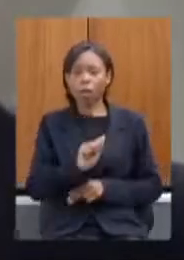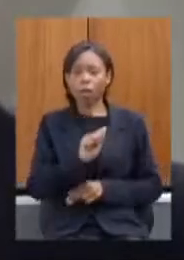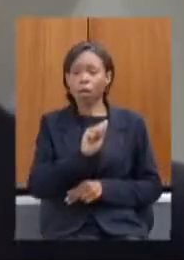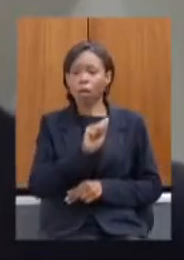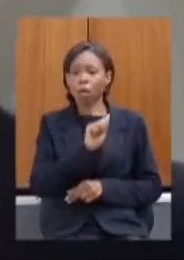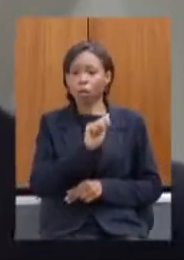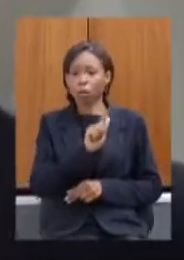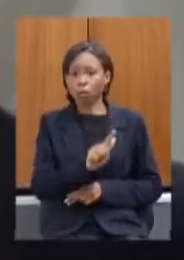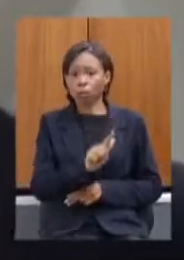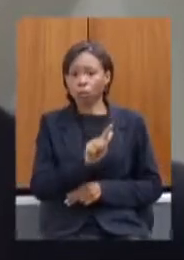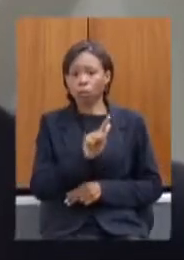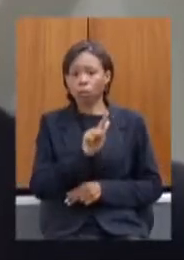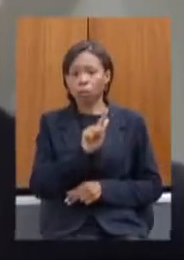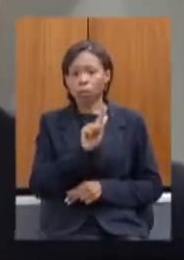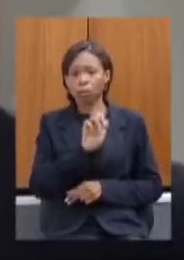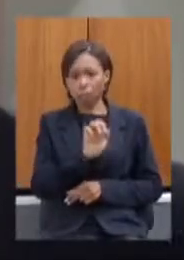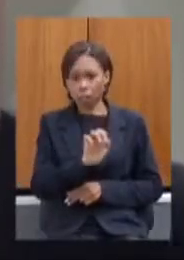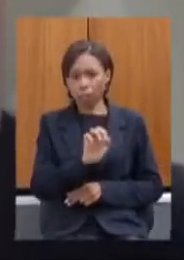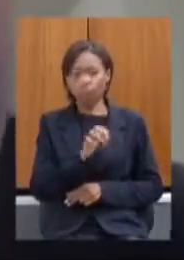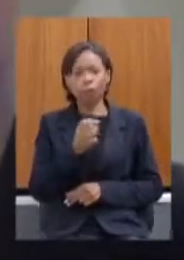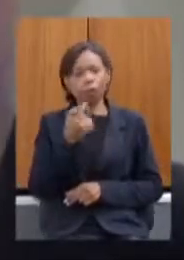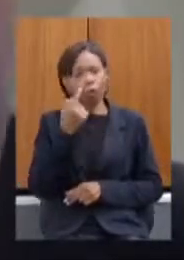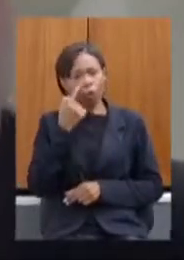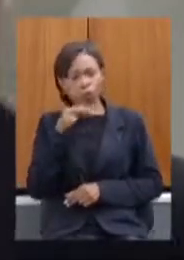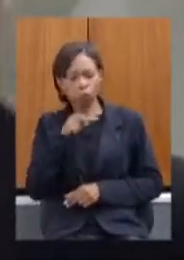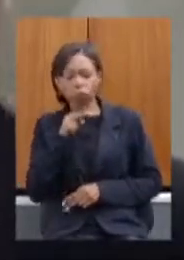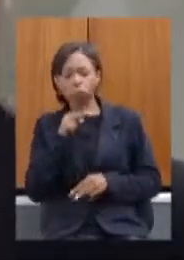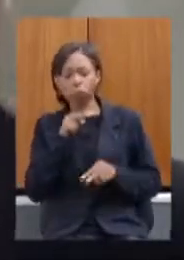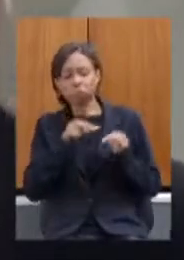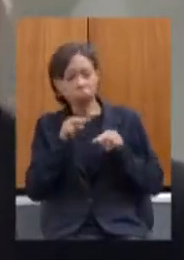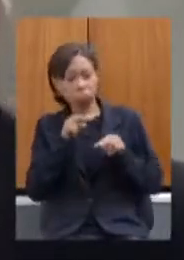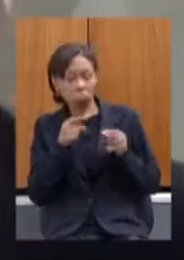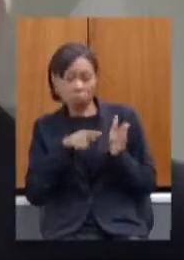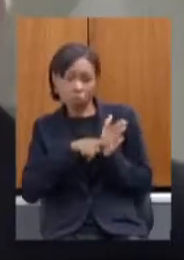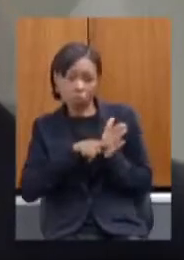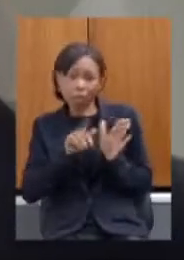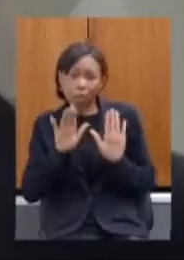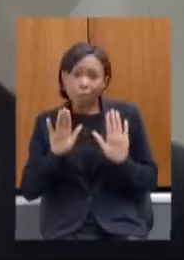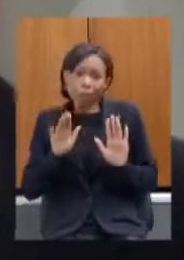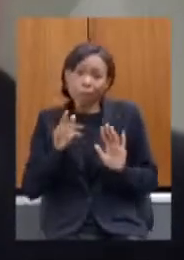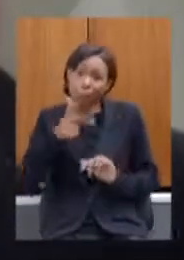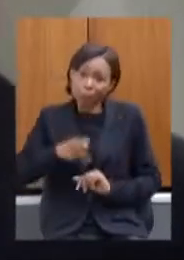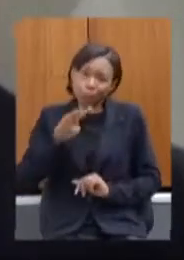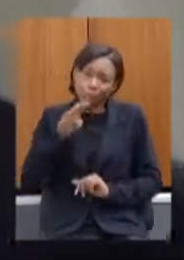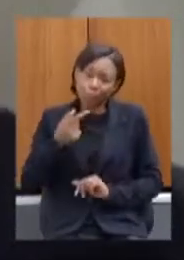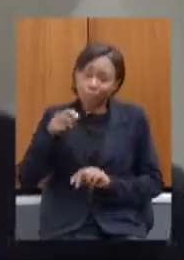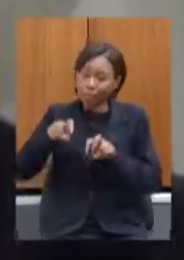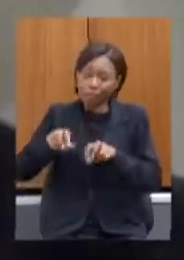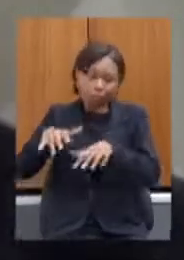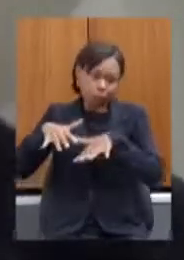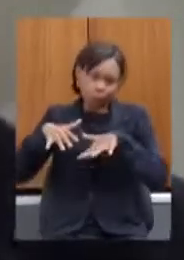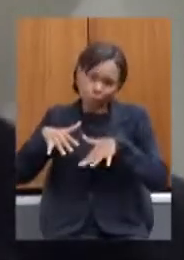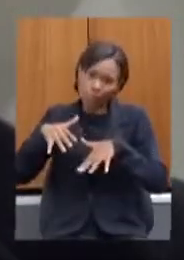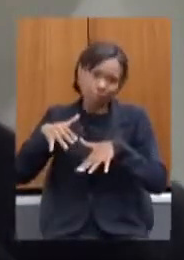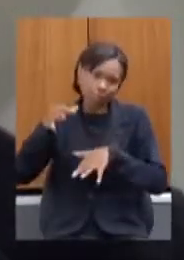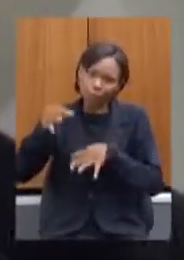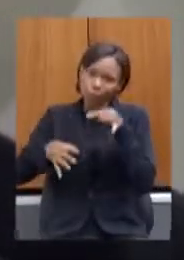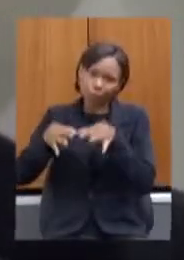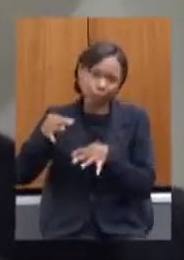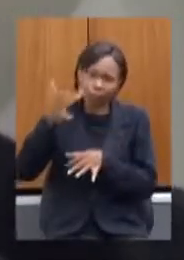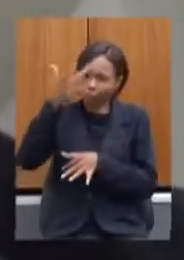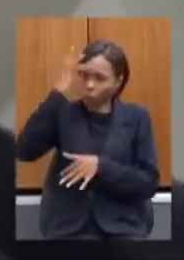volto a dizer é uma é uma é uma audiência judicial eu não sei eu não sou advogado eu não sei quais são as regras